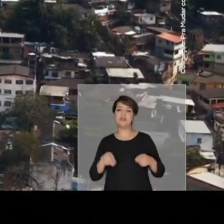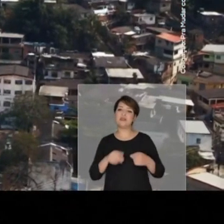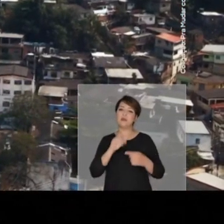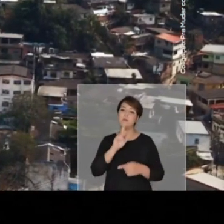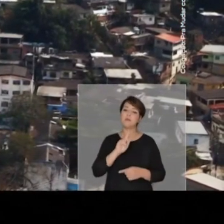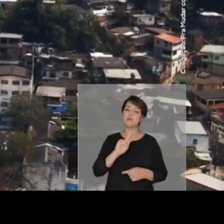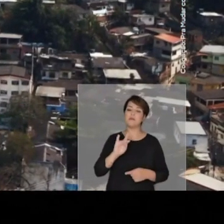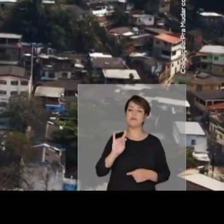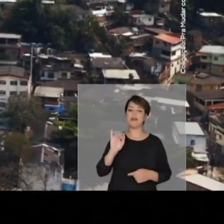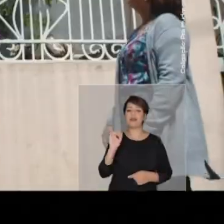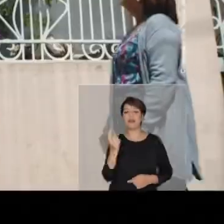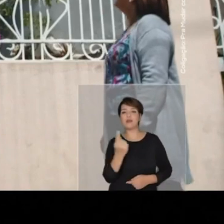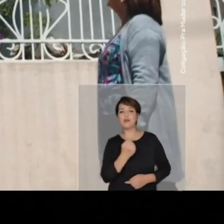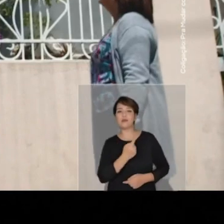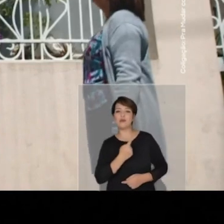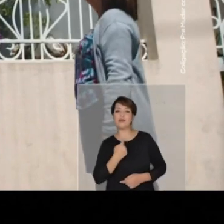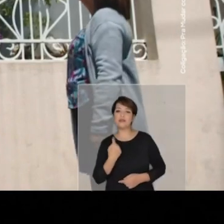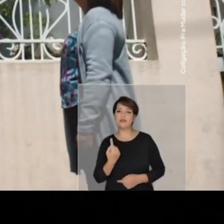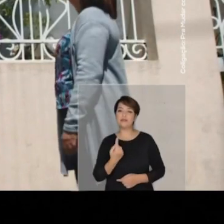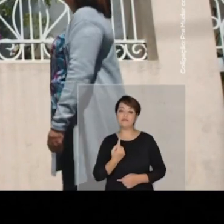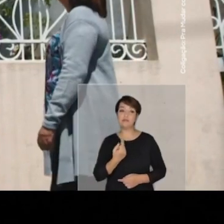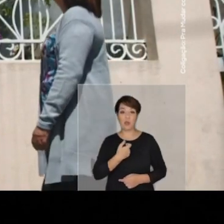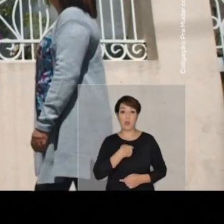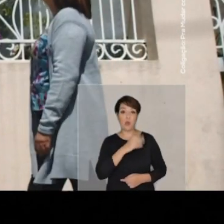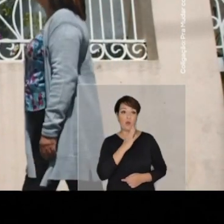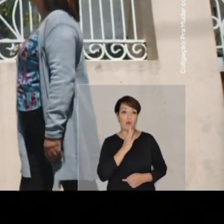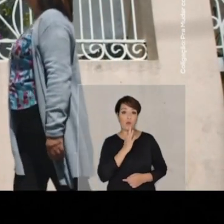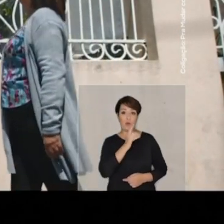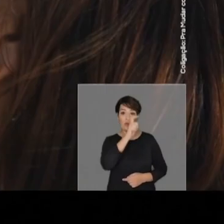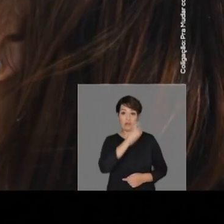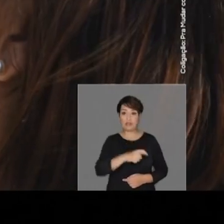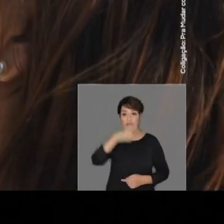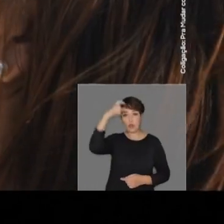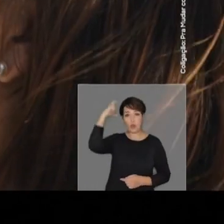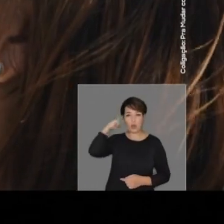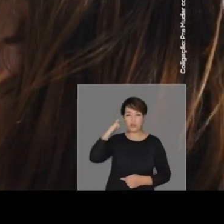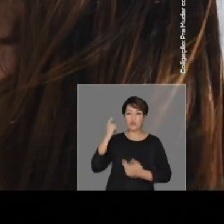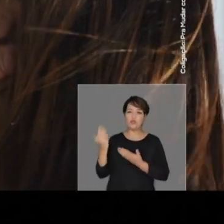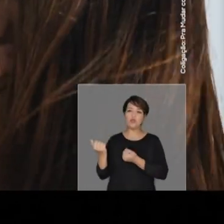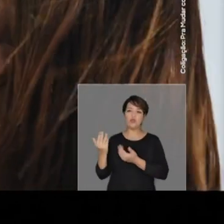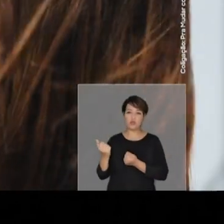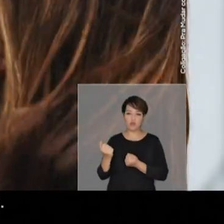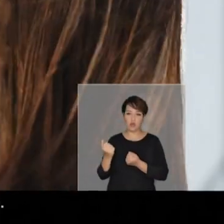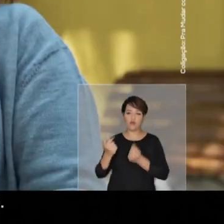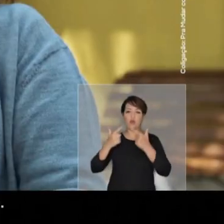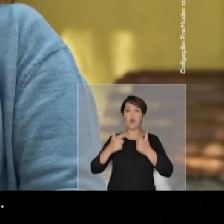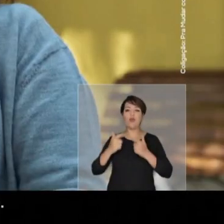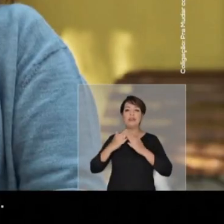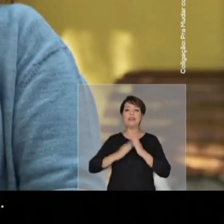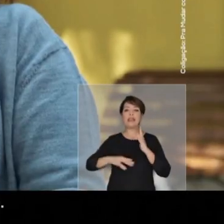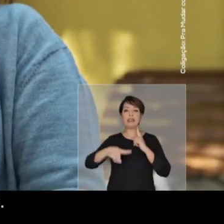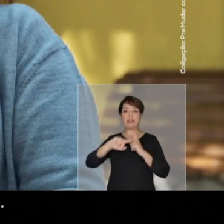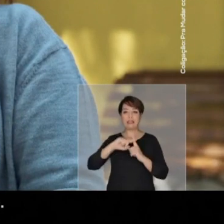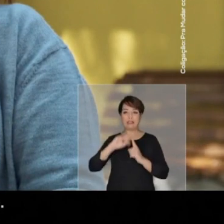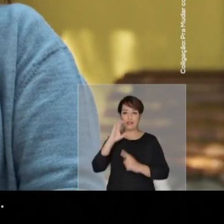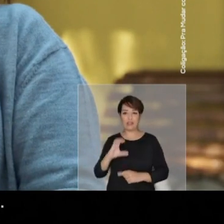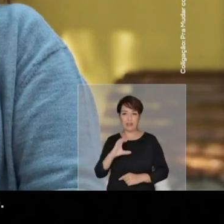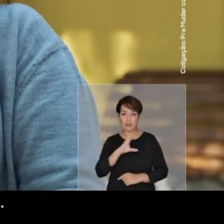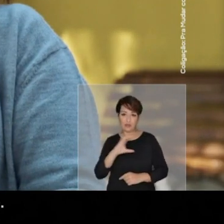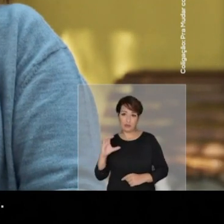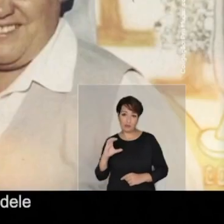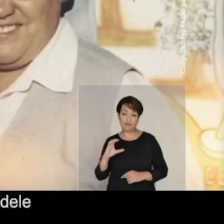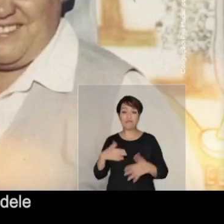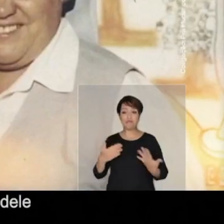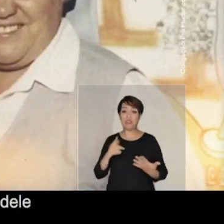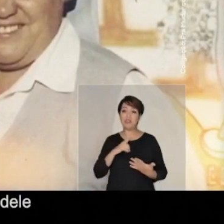Pai, Pai Nosso. Eu conheci o Rodrigo muito jovem, através da catequese. Um dia fomos convocados para uma